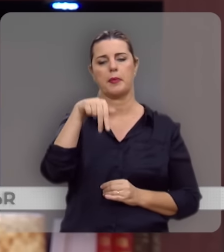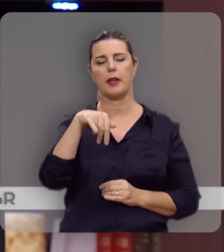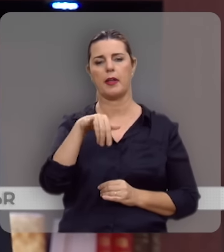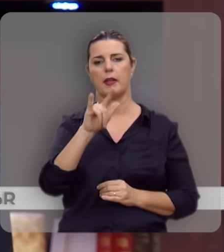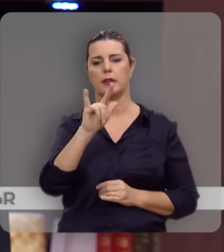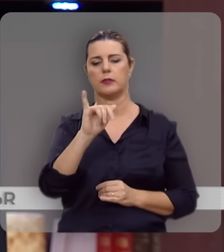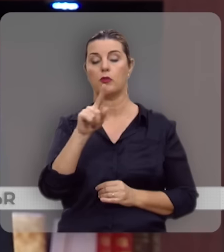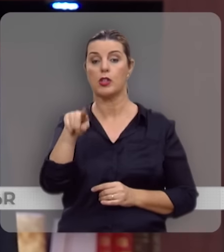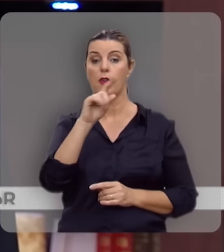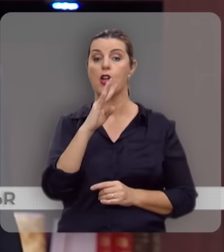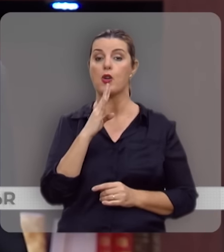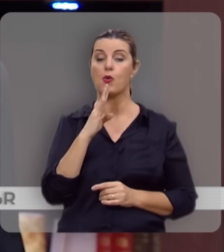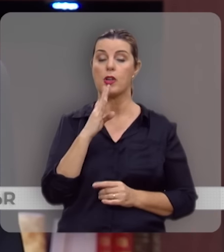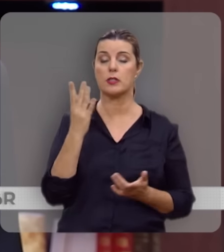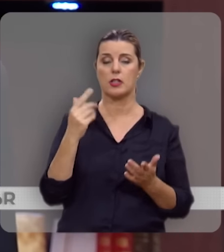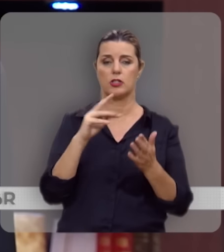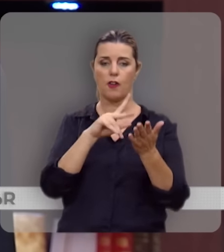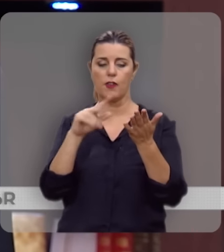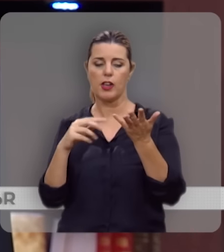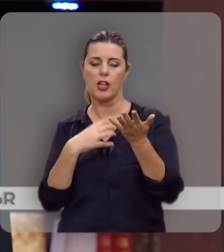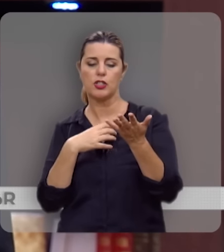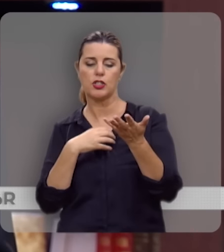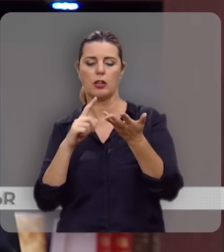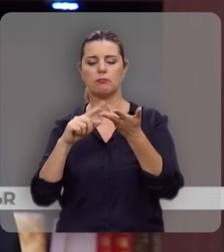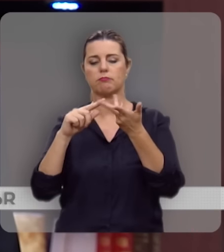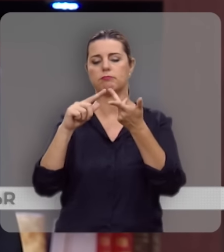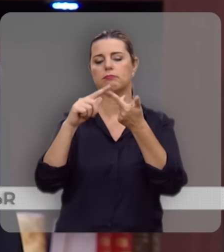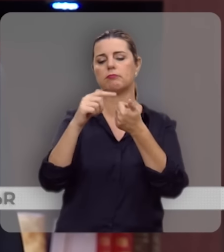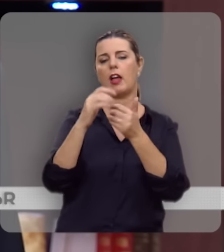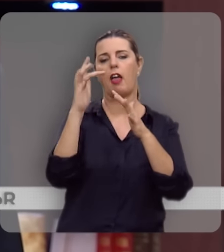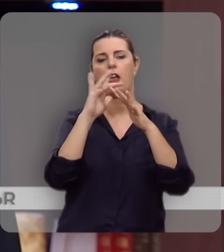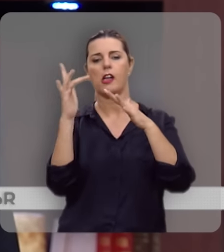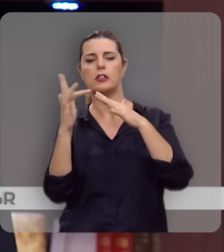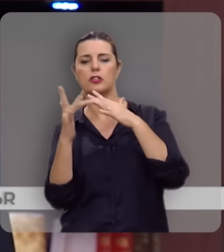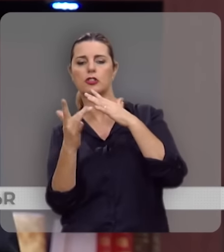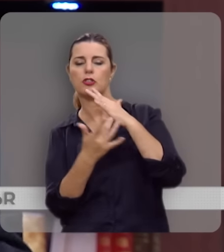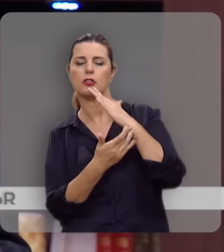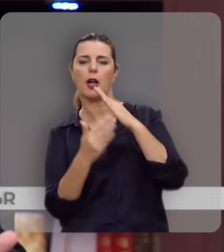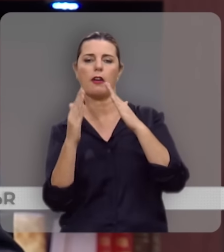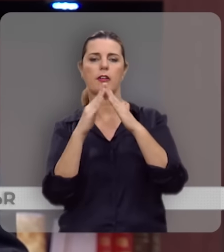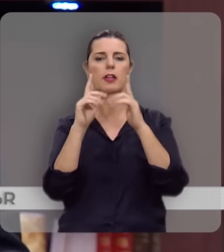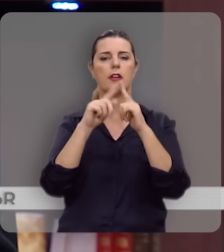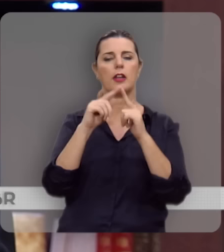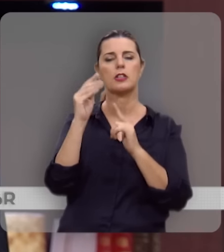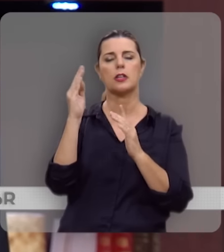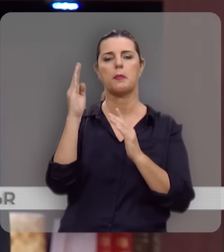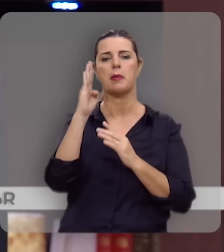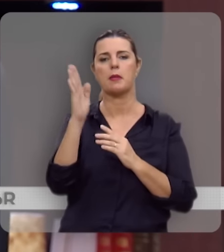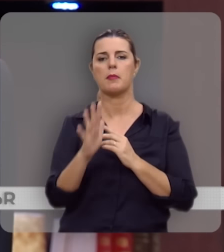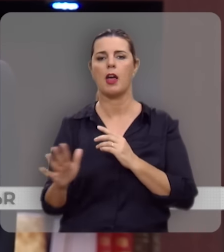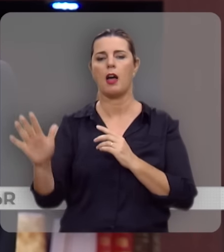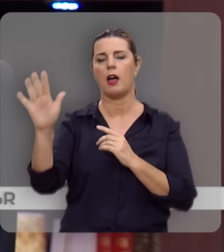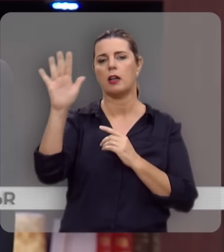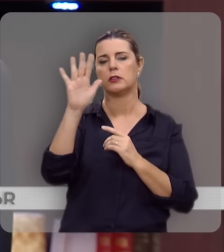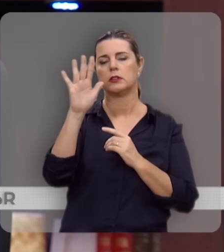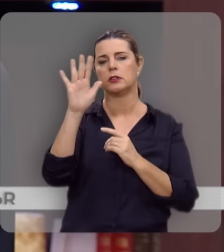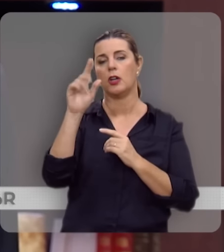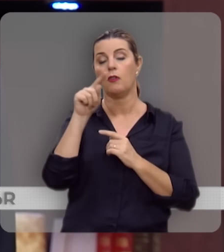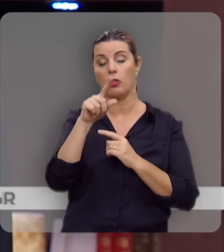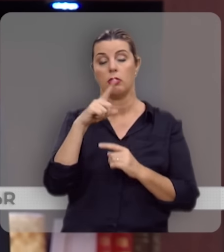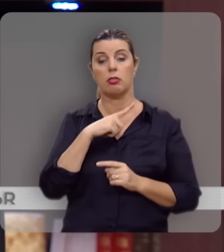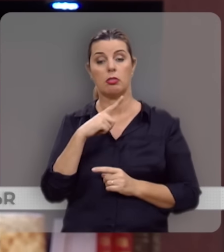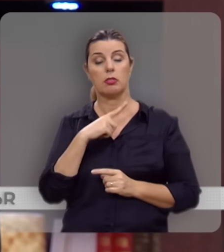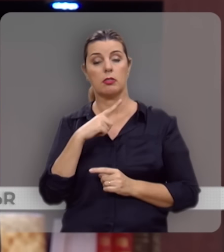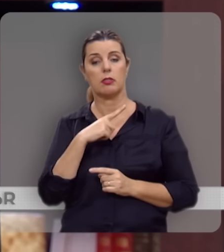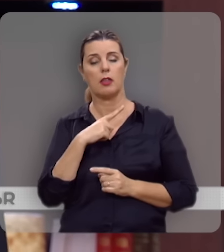.br você vai encontrar uma série de canais da Igreja Presbiteriana do Brasil e das igrejas, todas elas conectadas à Igreja Presbiteriana do